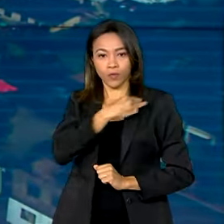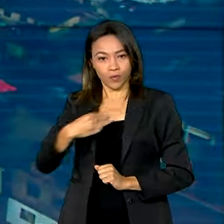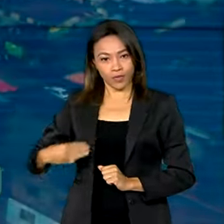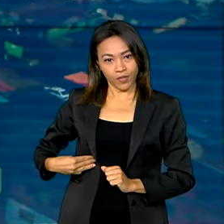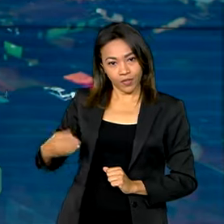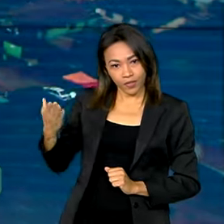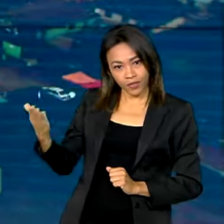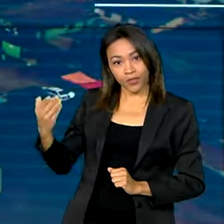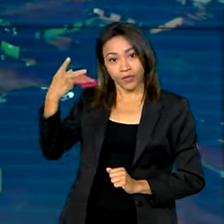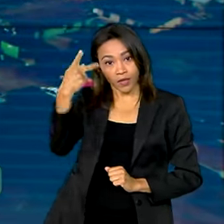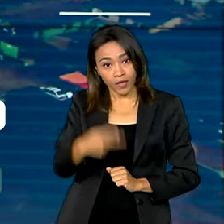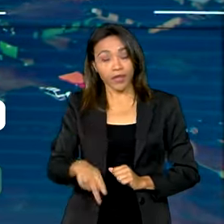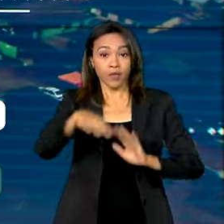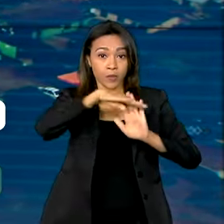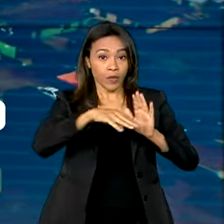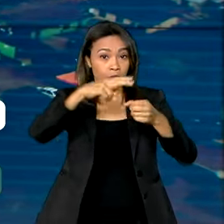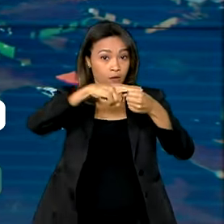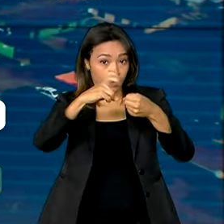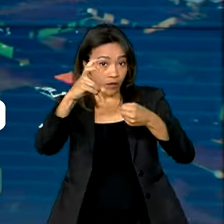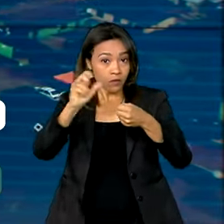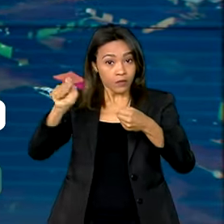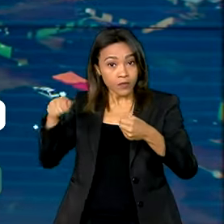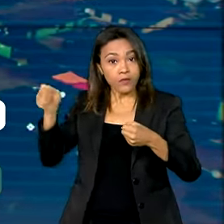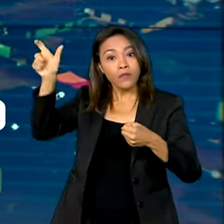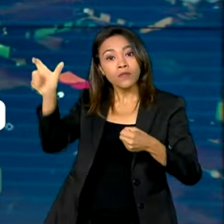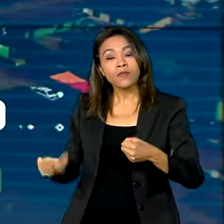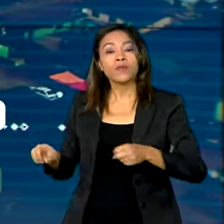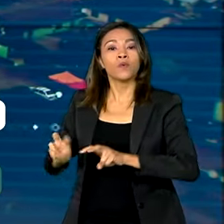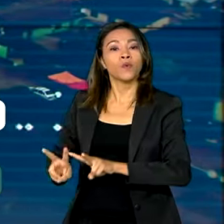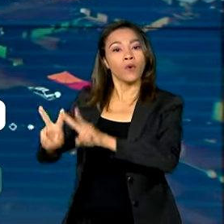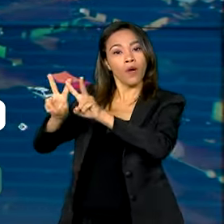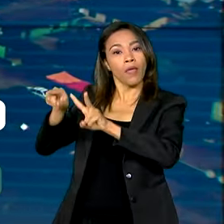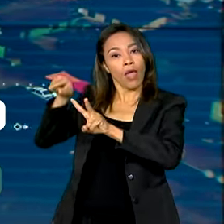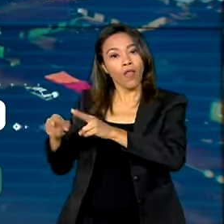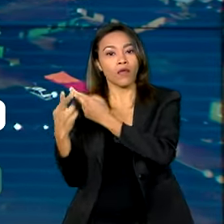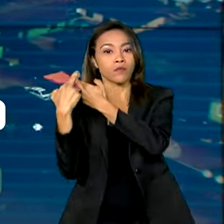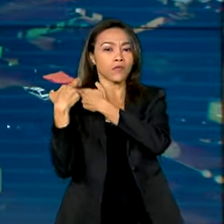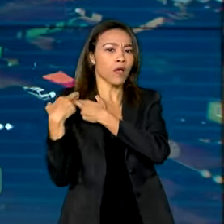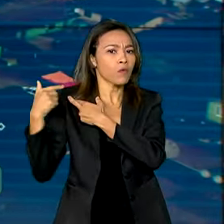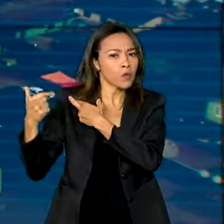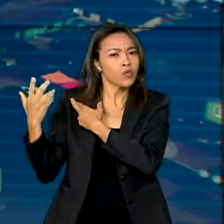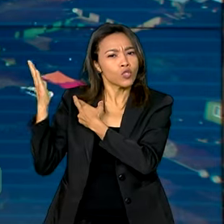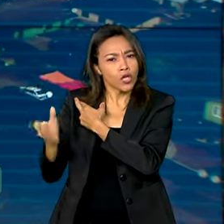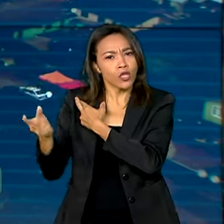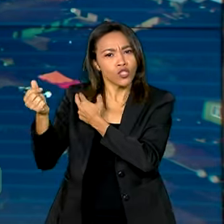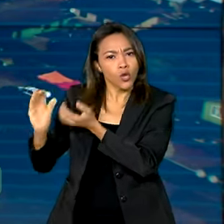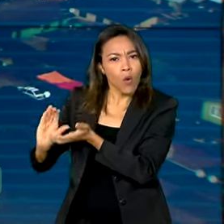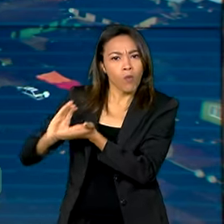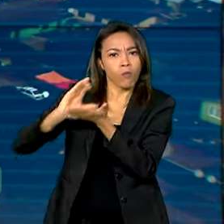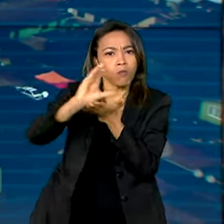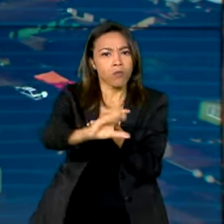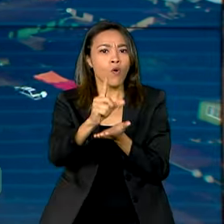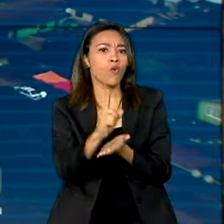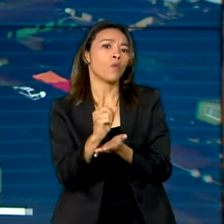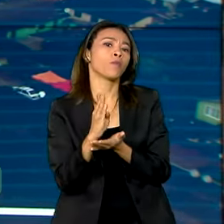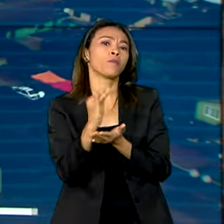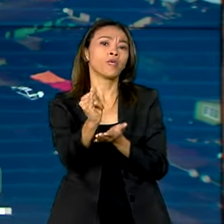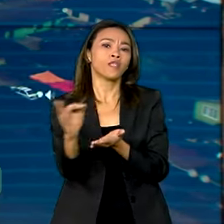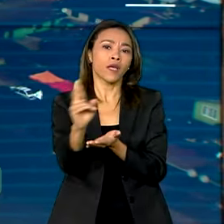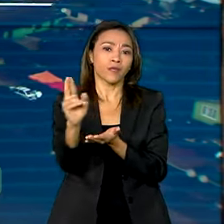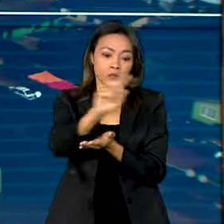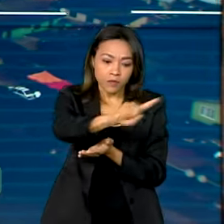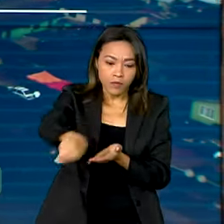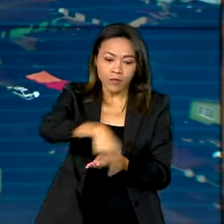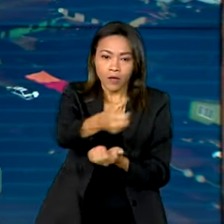Voz do Brasil. Segundo o Wellington Dias, só a pasta coordenada por ele já destinou quase 1 bilhão de reais para